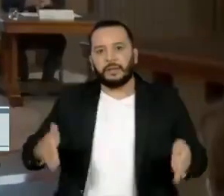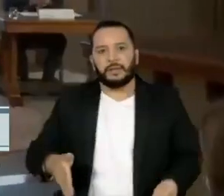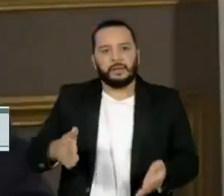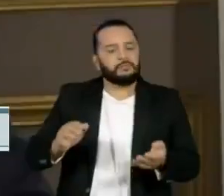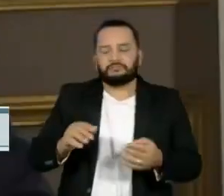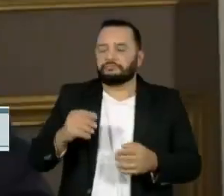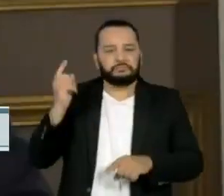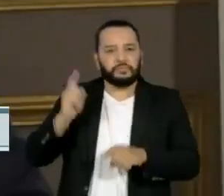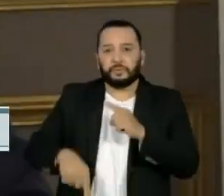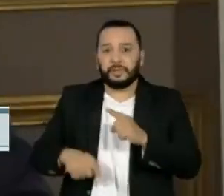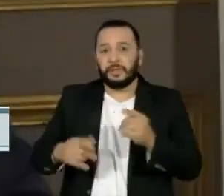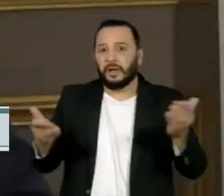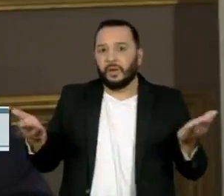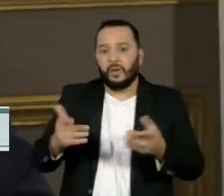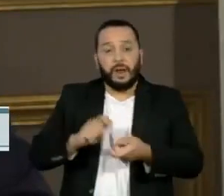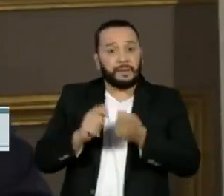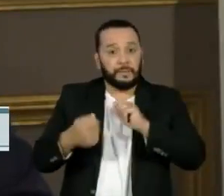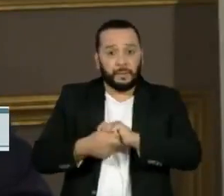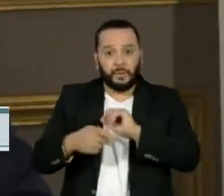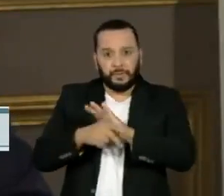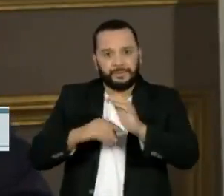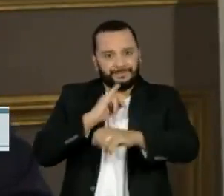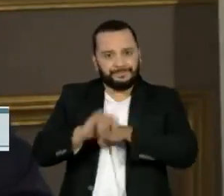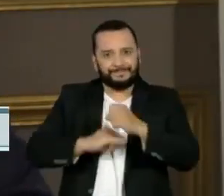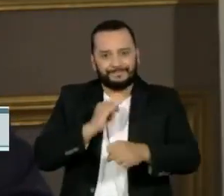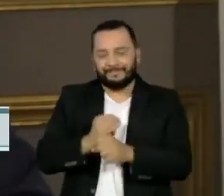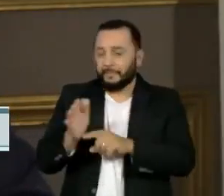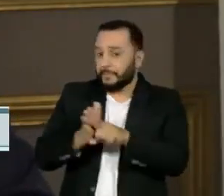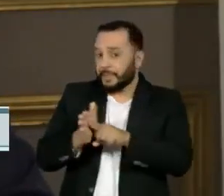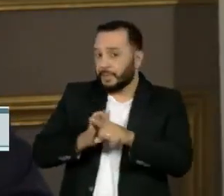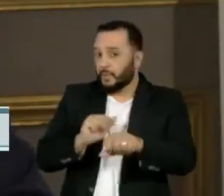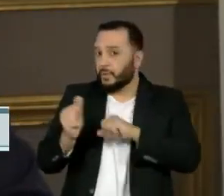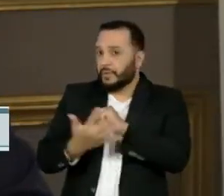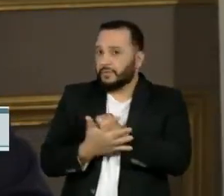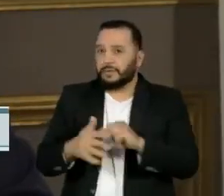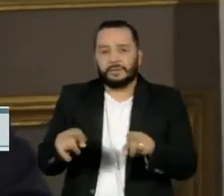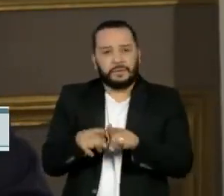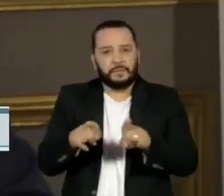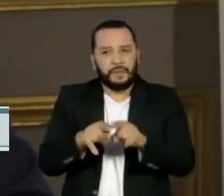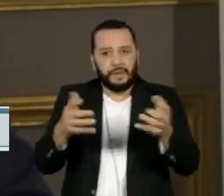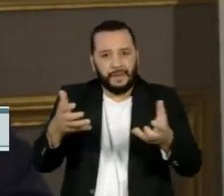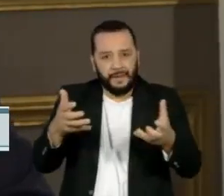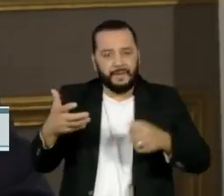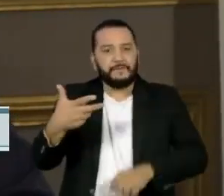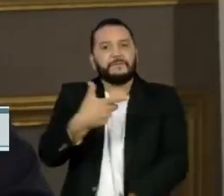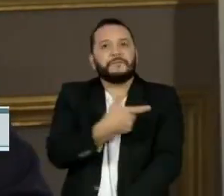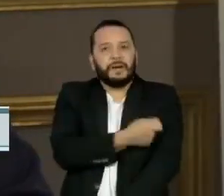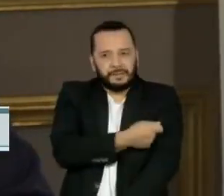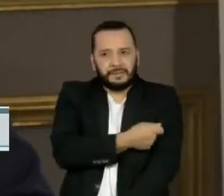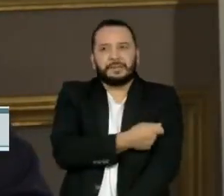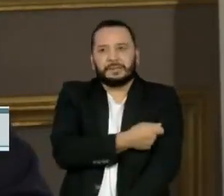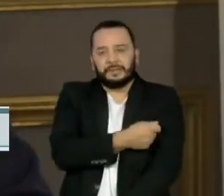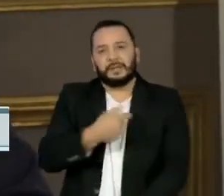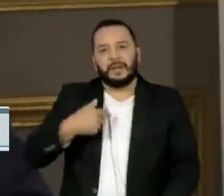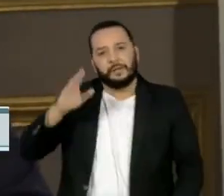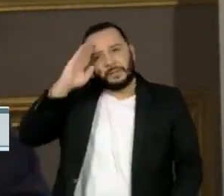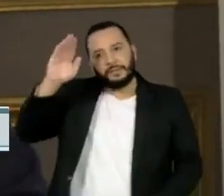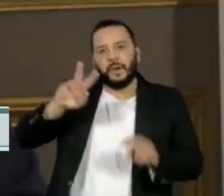online. Enquanto as pesquisas sobre a Covid-19, especialmente a busca por uma vacina, dominam os holofotes